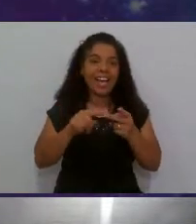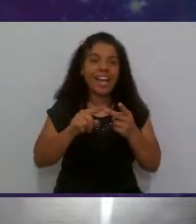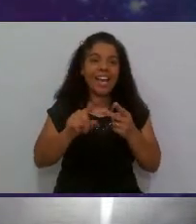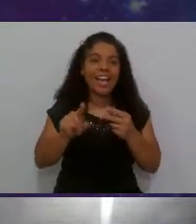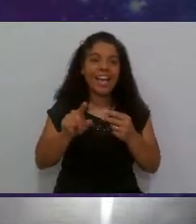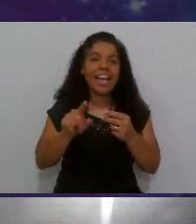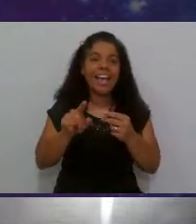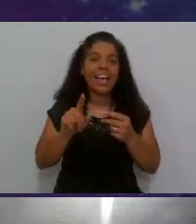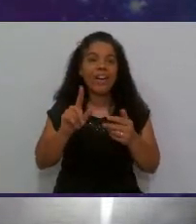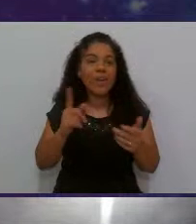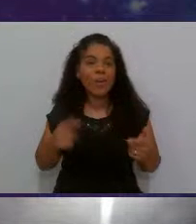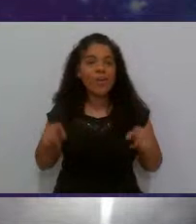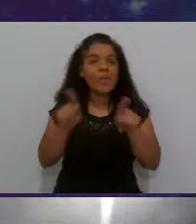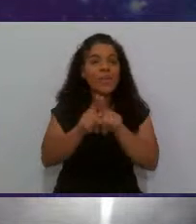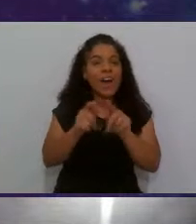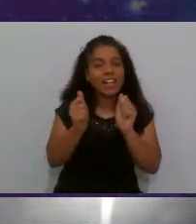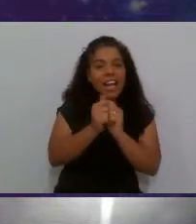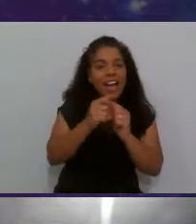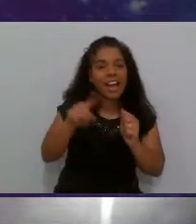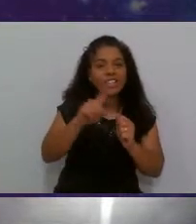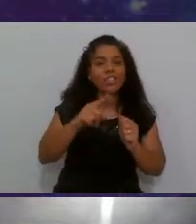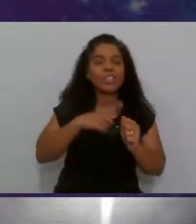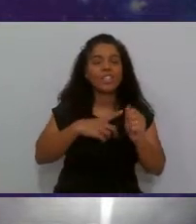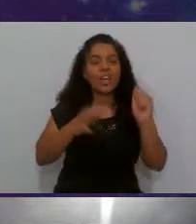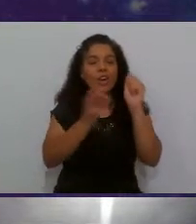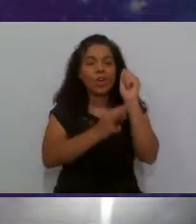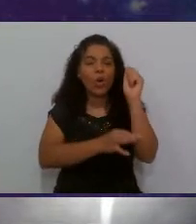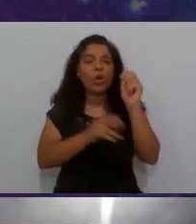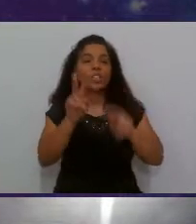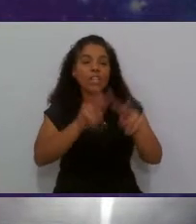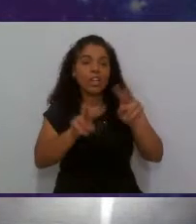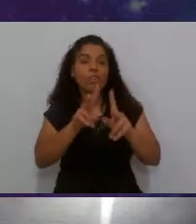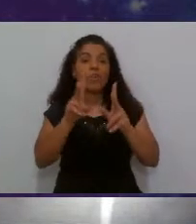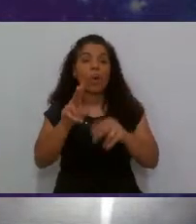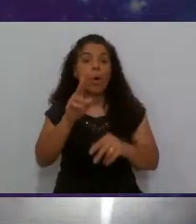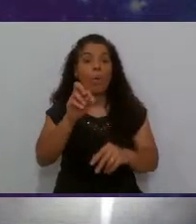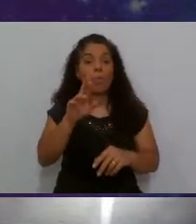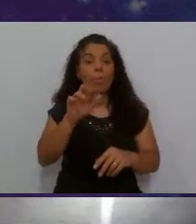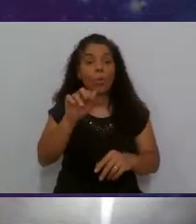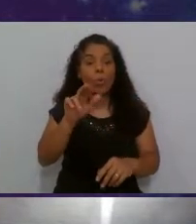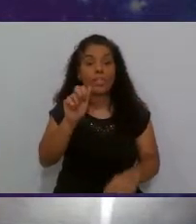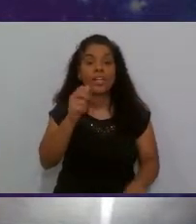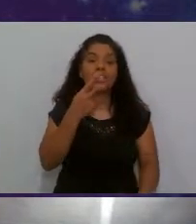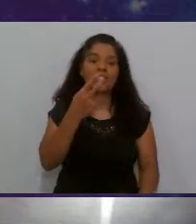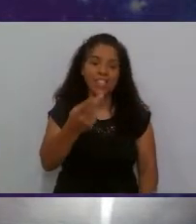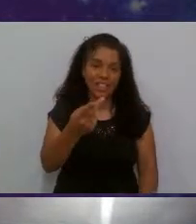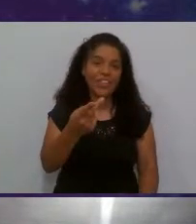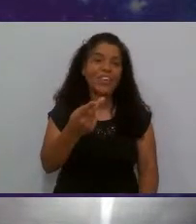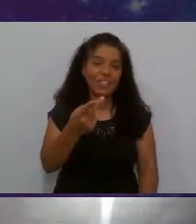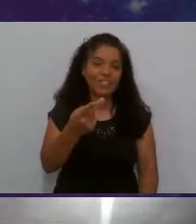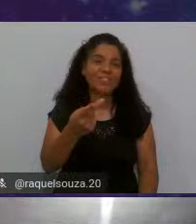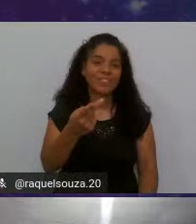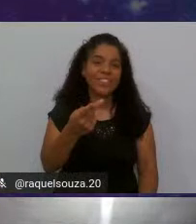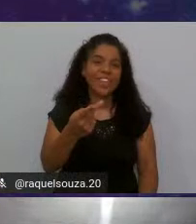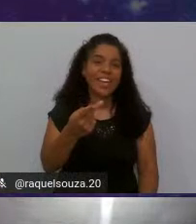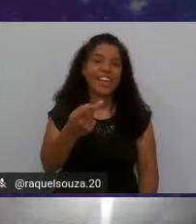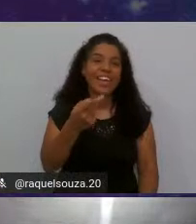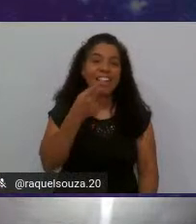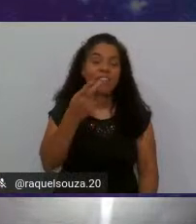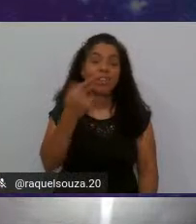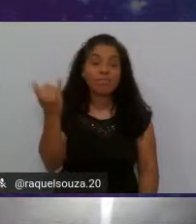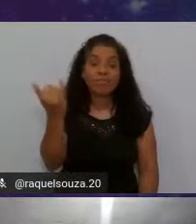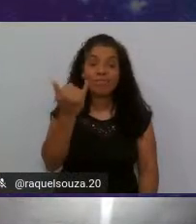em seu code review como a Bruna mesmo citou né a Bruna falou a